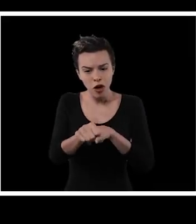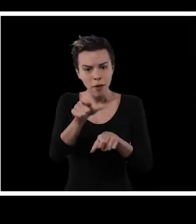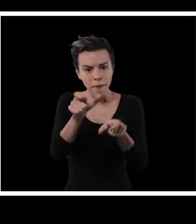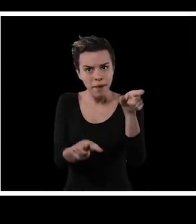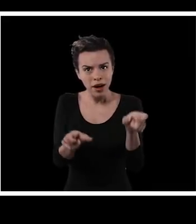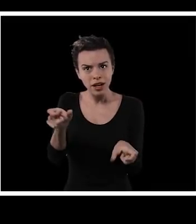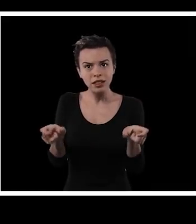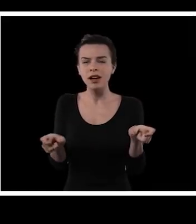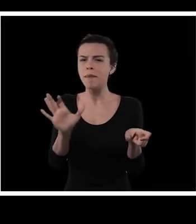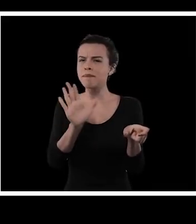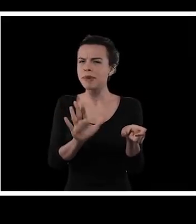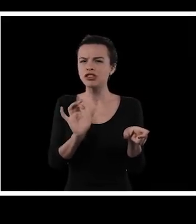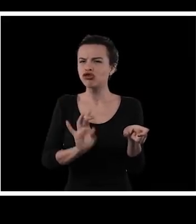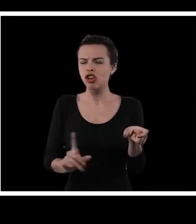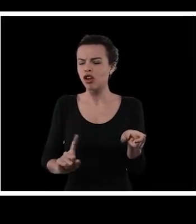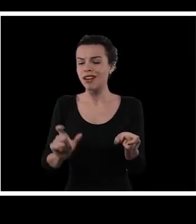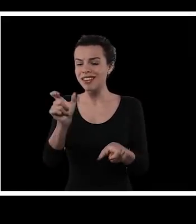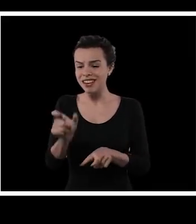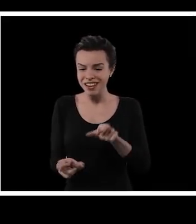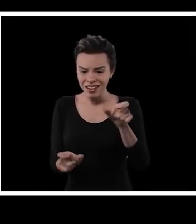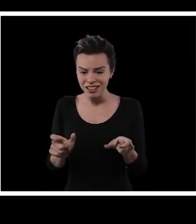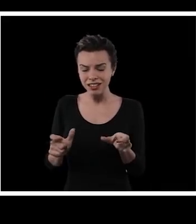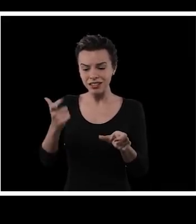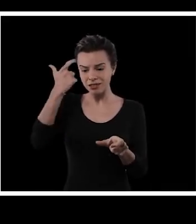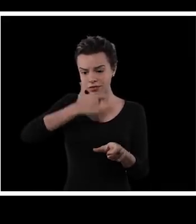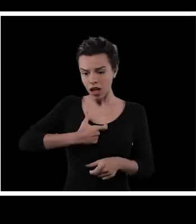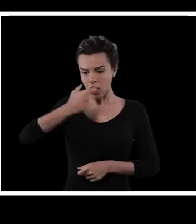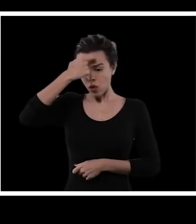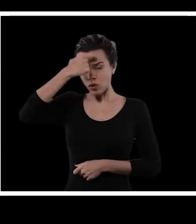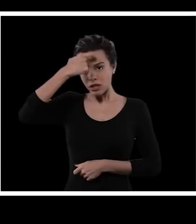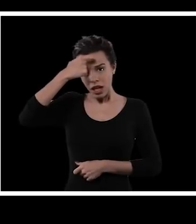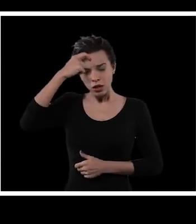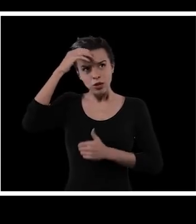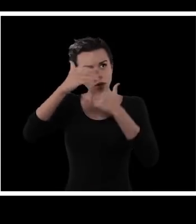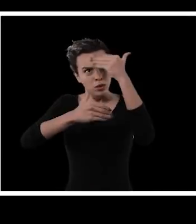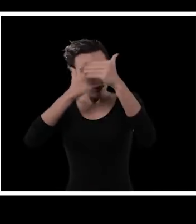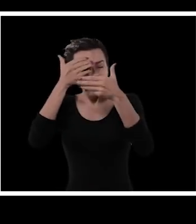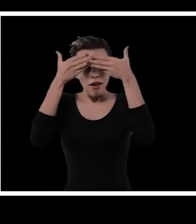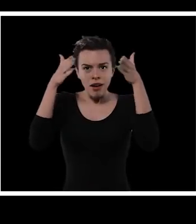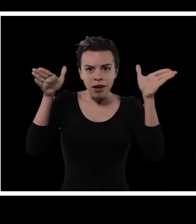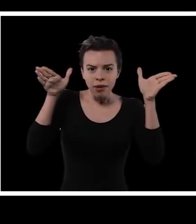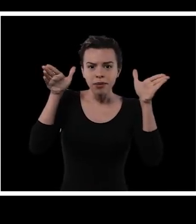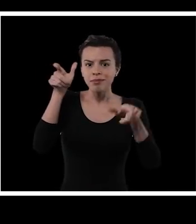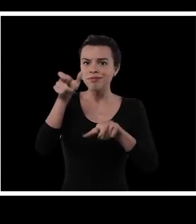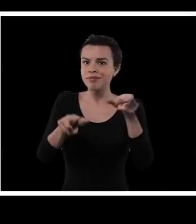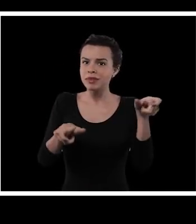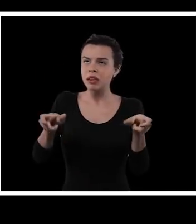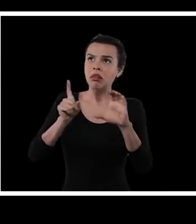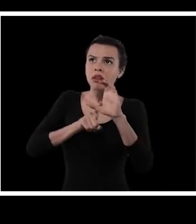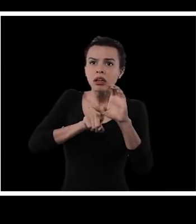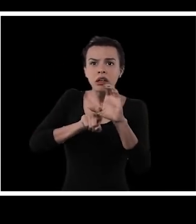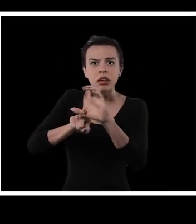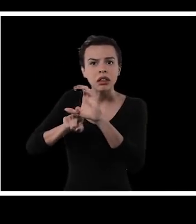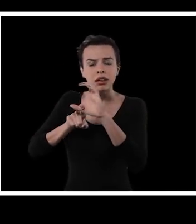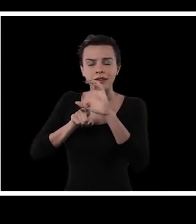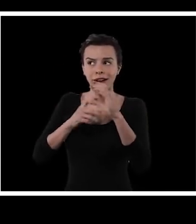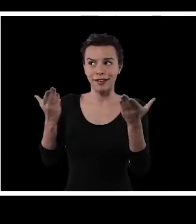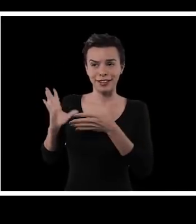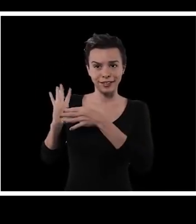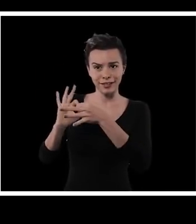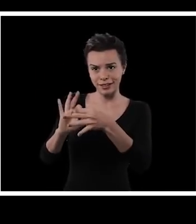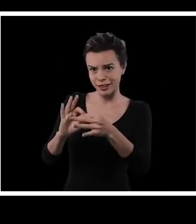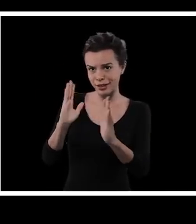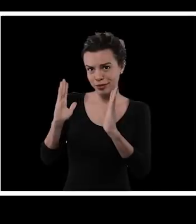de formação de sujeitos, que nesse contexto político são sujeitos sem autonomia,